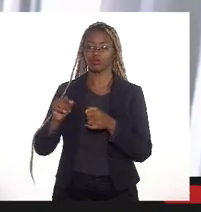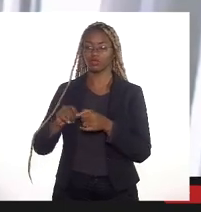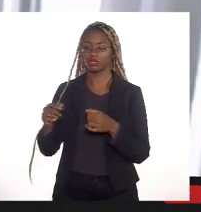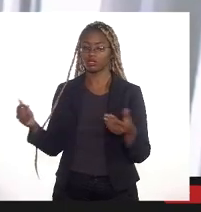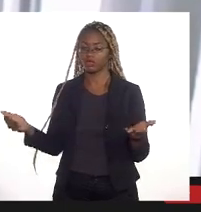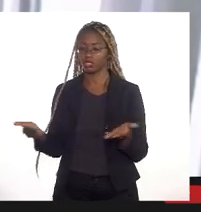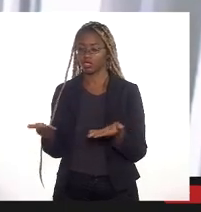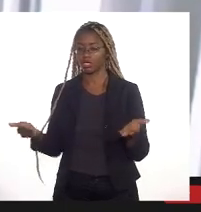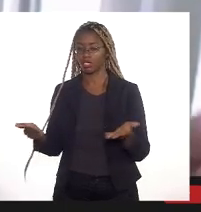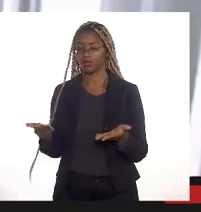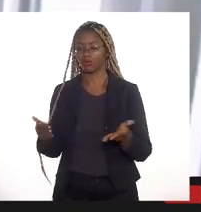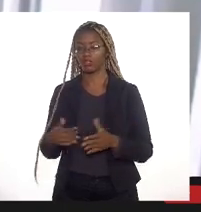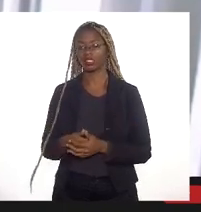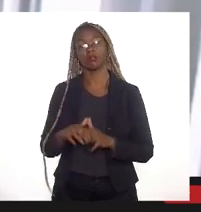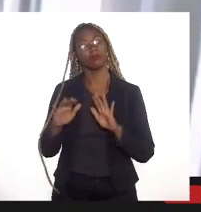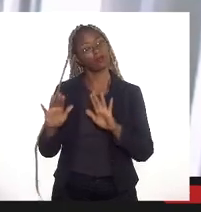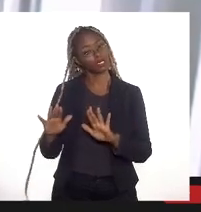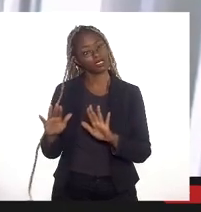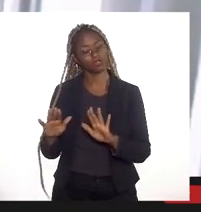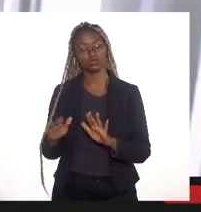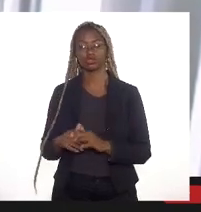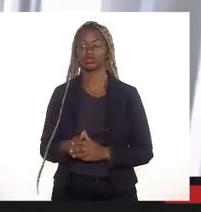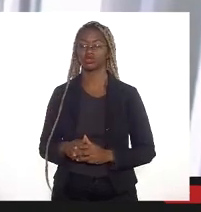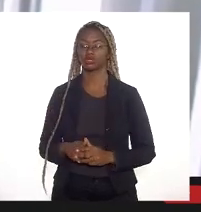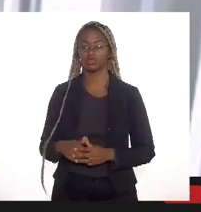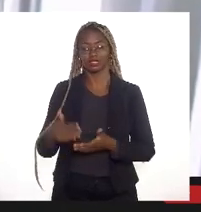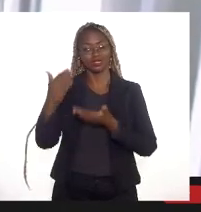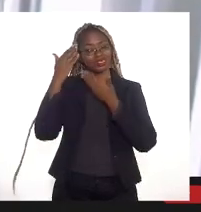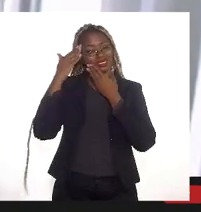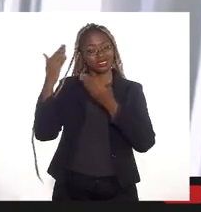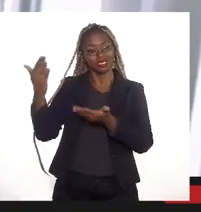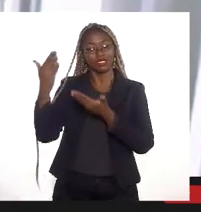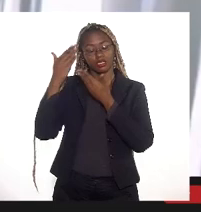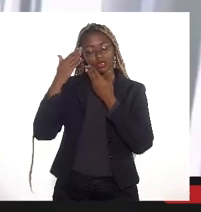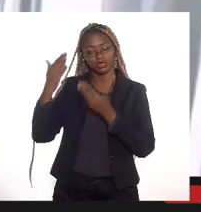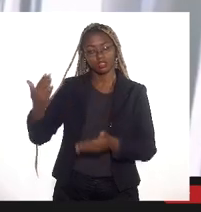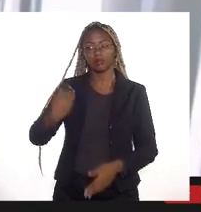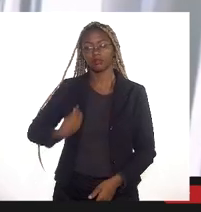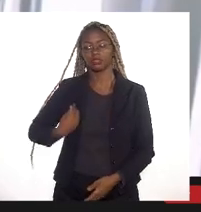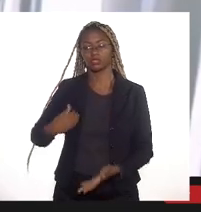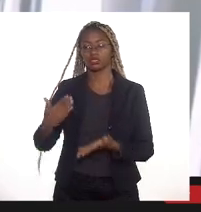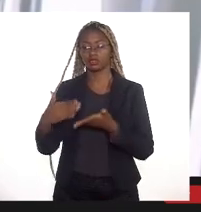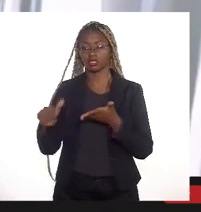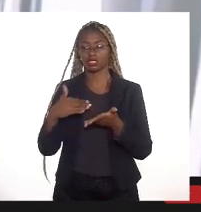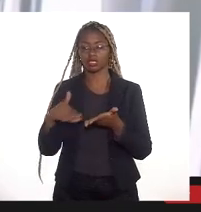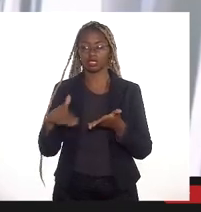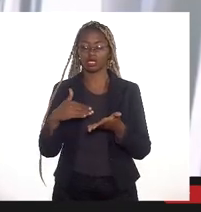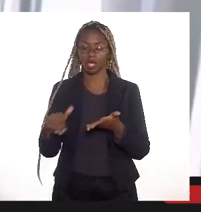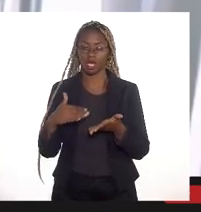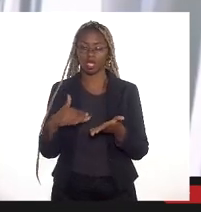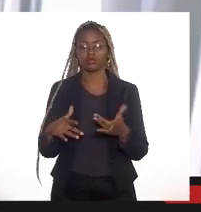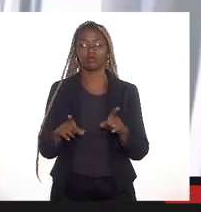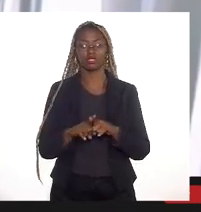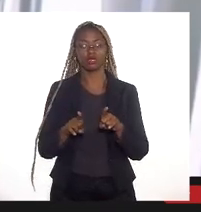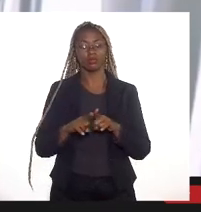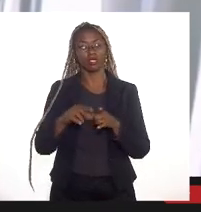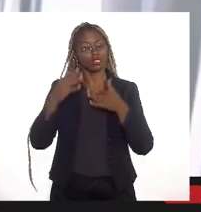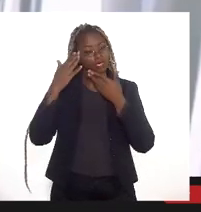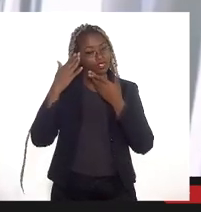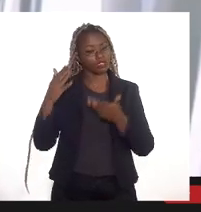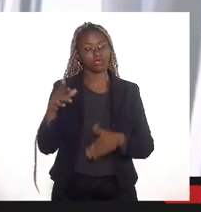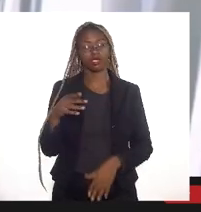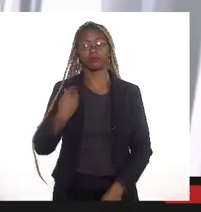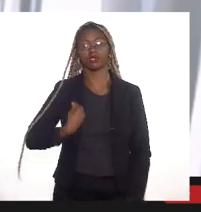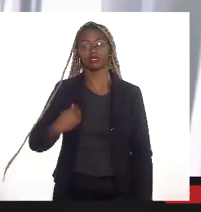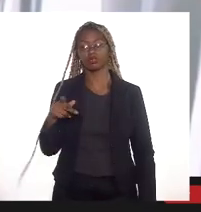campo do bombo enfim mas de qualquer maneira eu quero agradecer muito a presença do secretário Leandro Guimarães agradecer a presença do professor